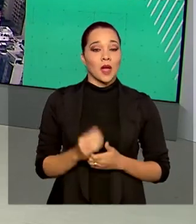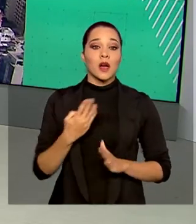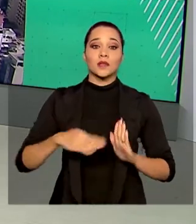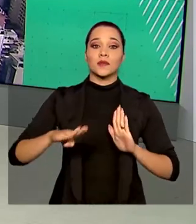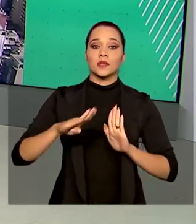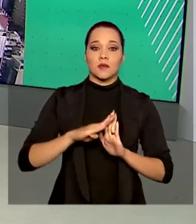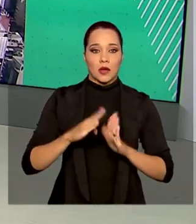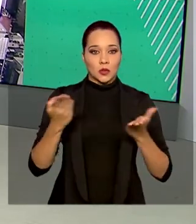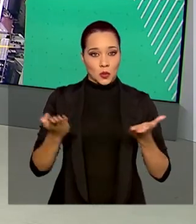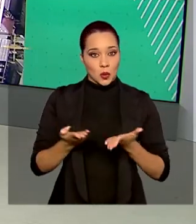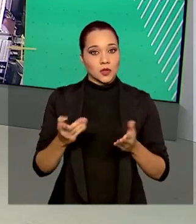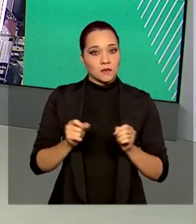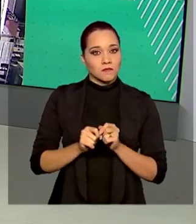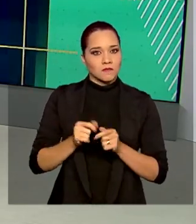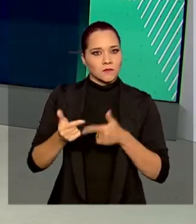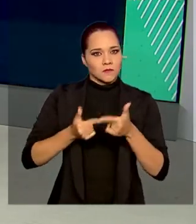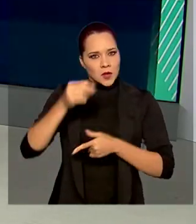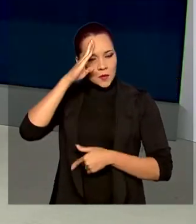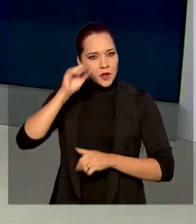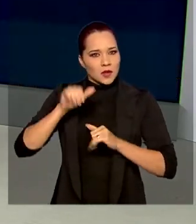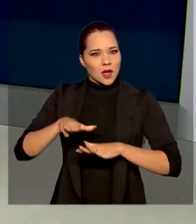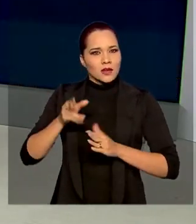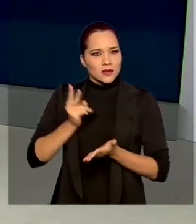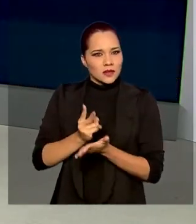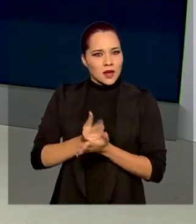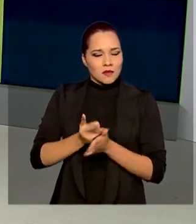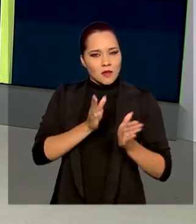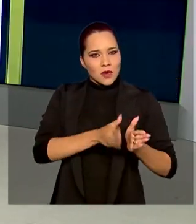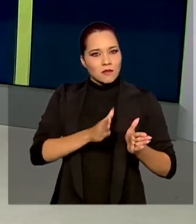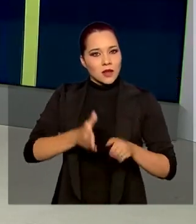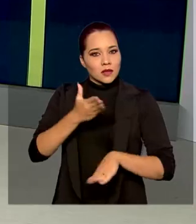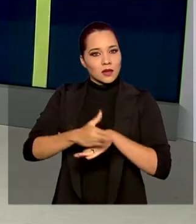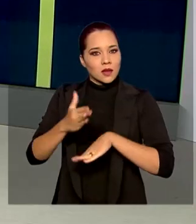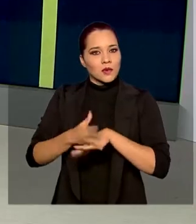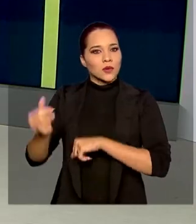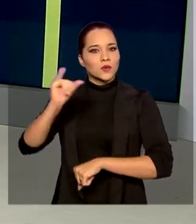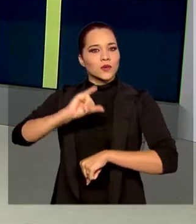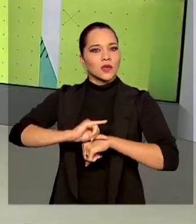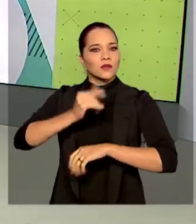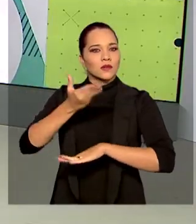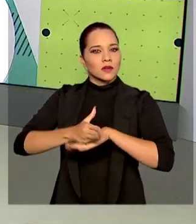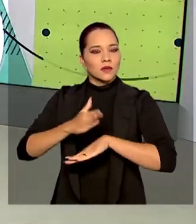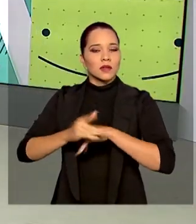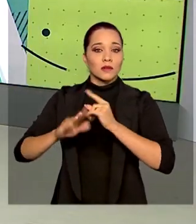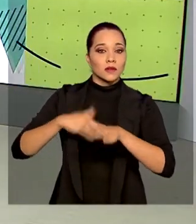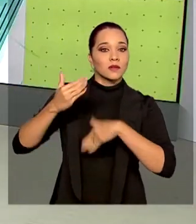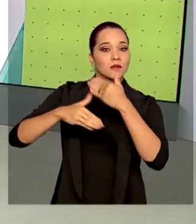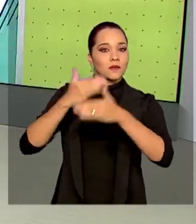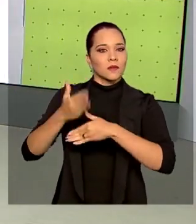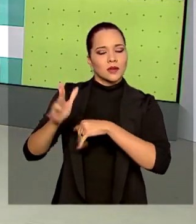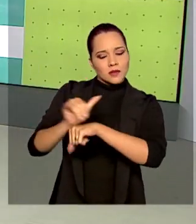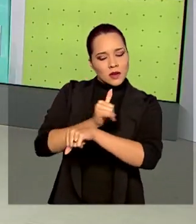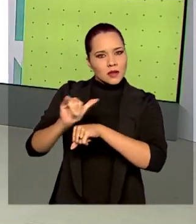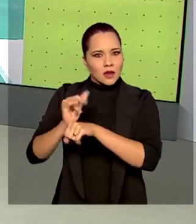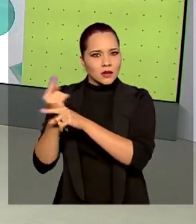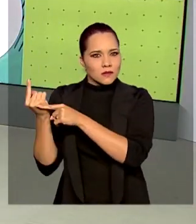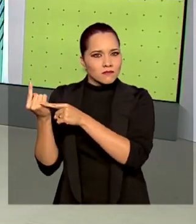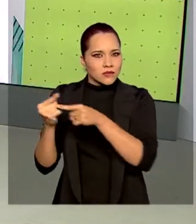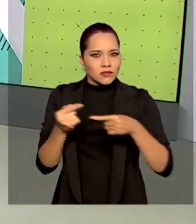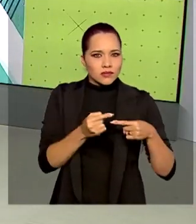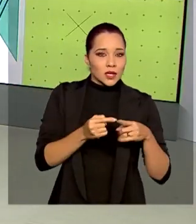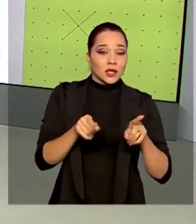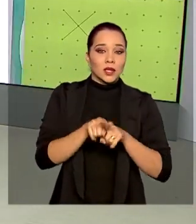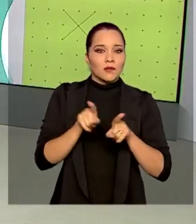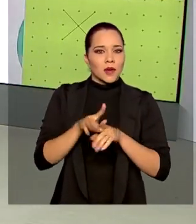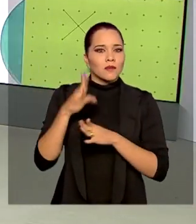Armadas realizam exercícios militares periodicamente para o treinamento das unidades, o desenvolvimento de estratégias de combate e